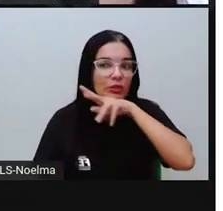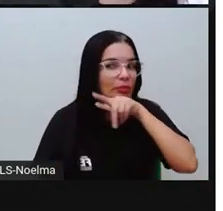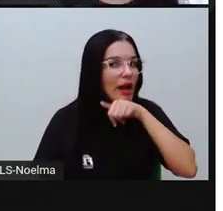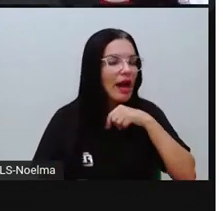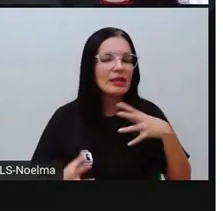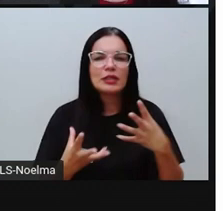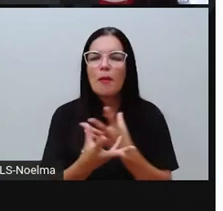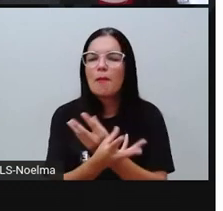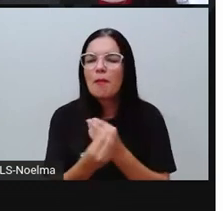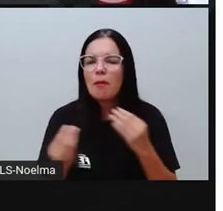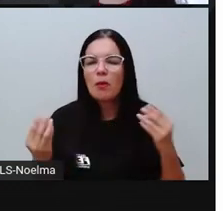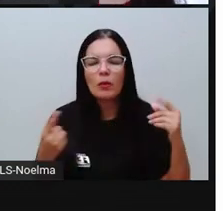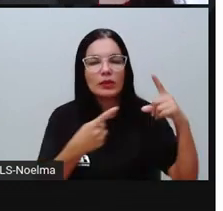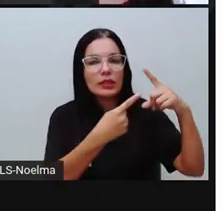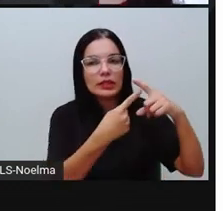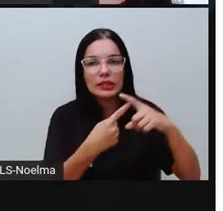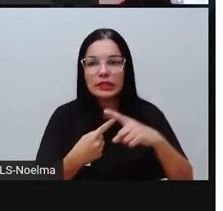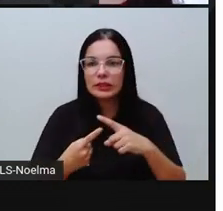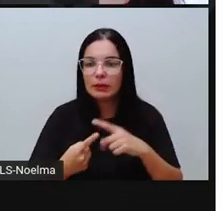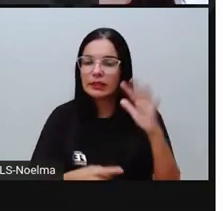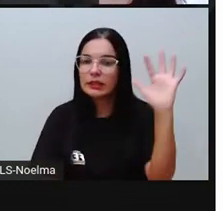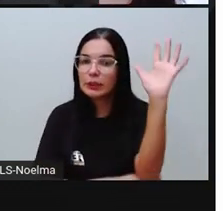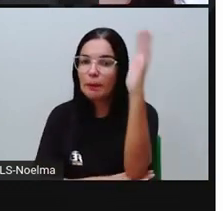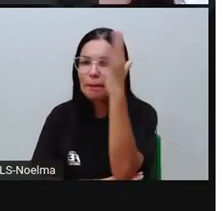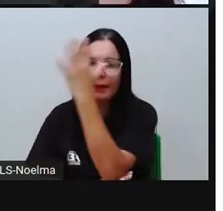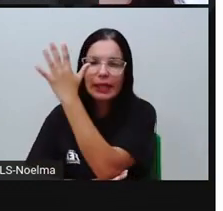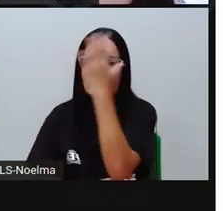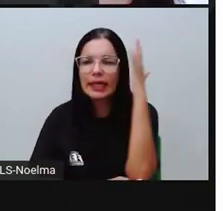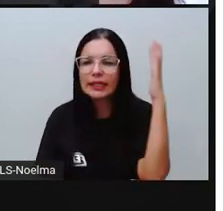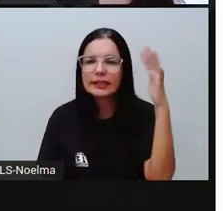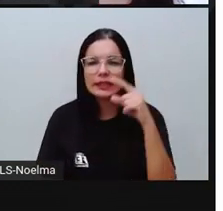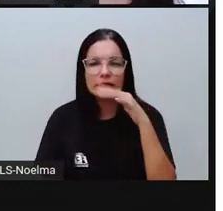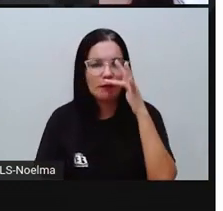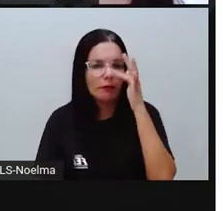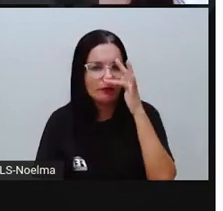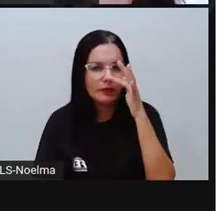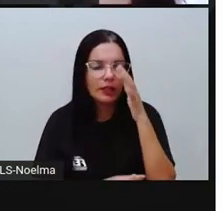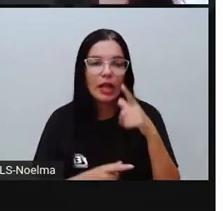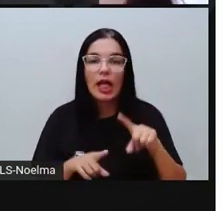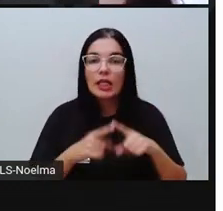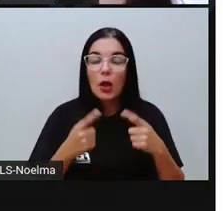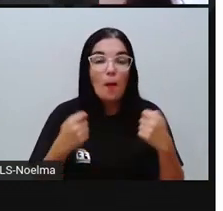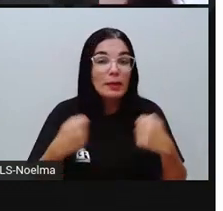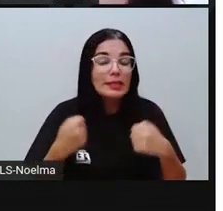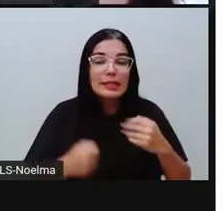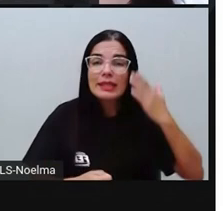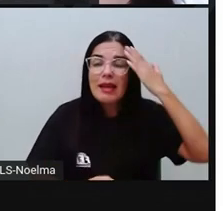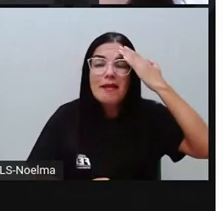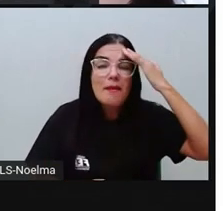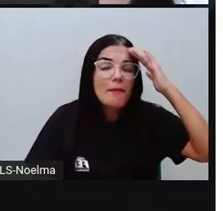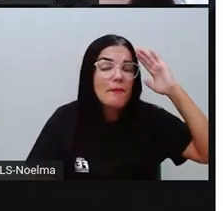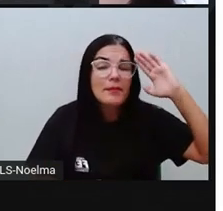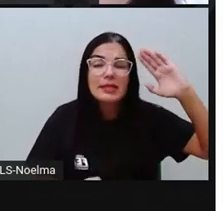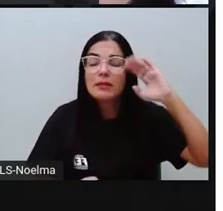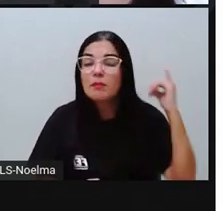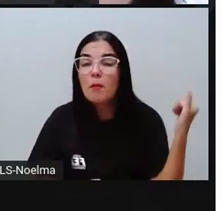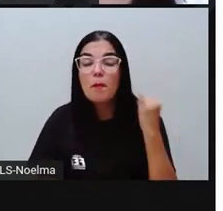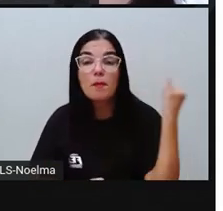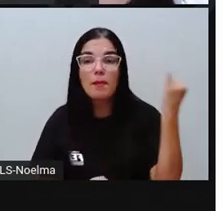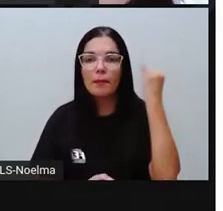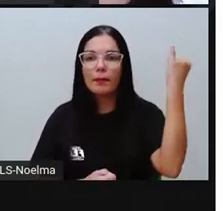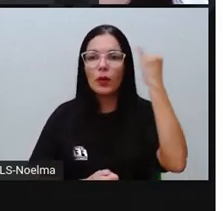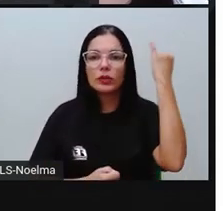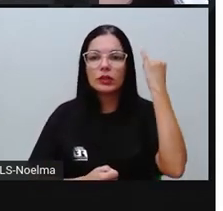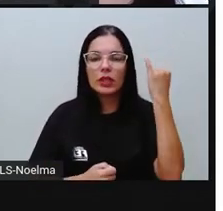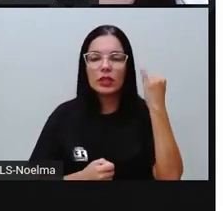plantas. E assim, assegurar sua preservação é fundamental para que a gente possa garantir a